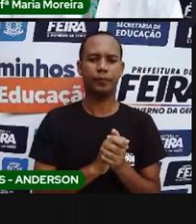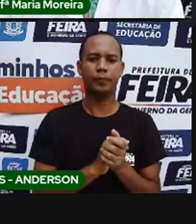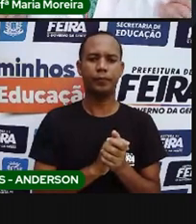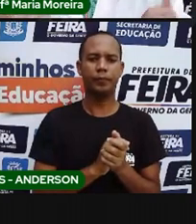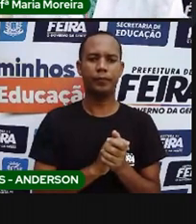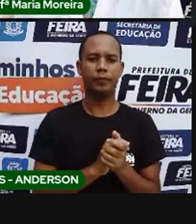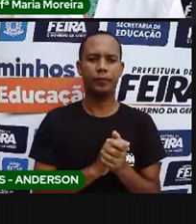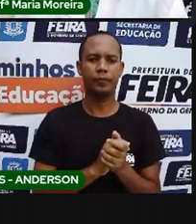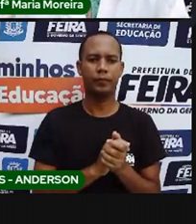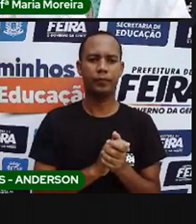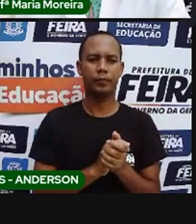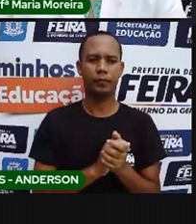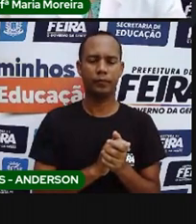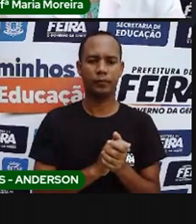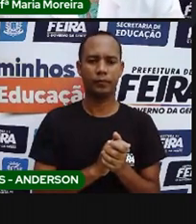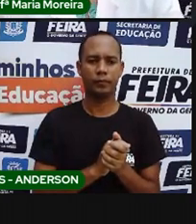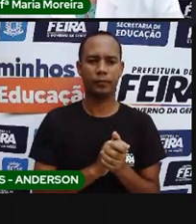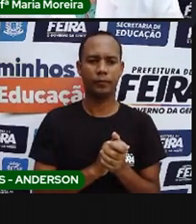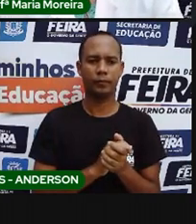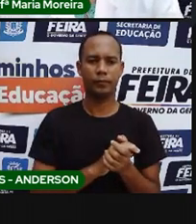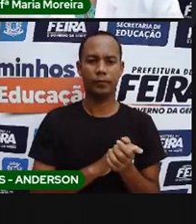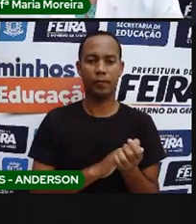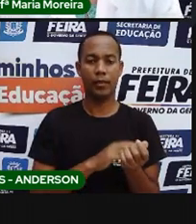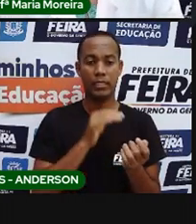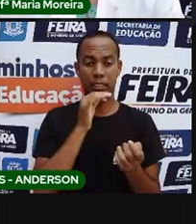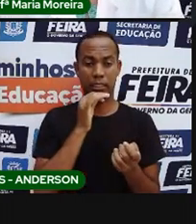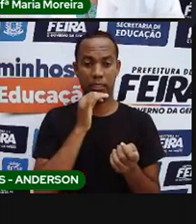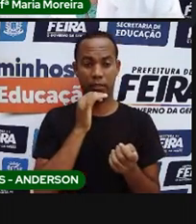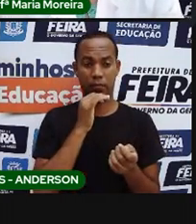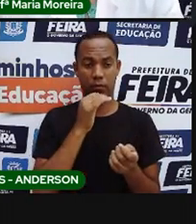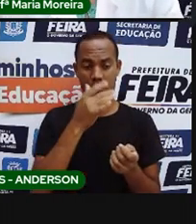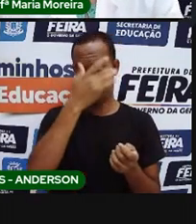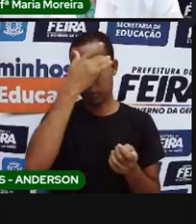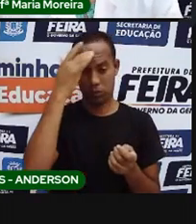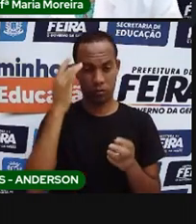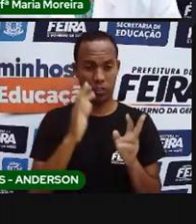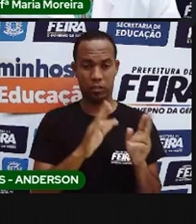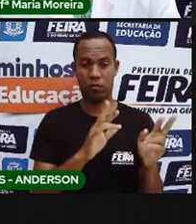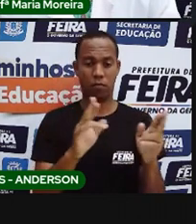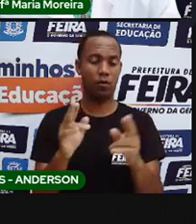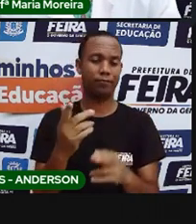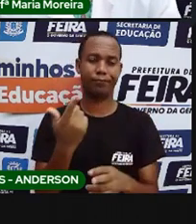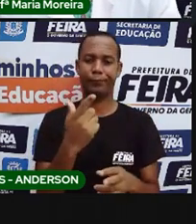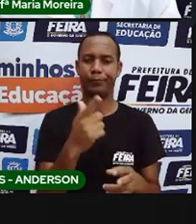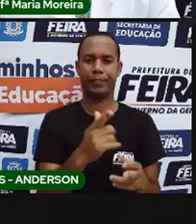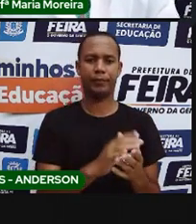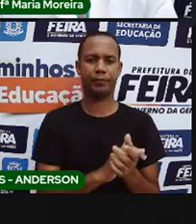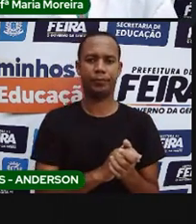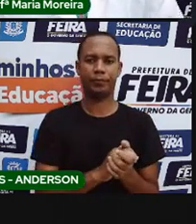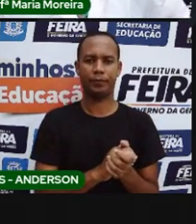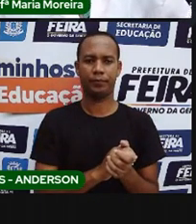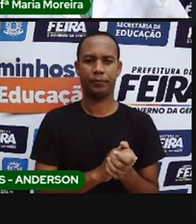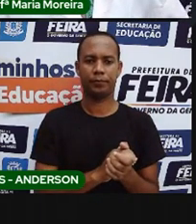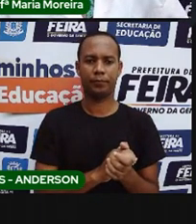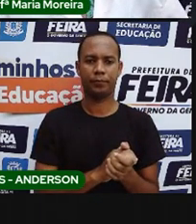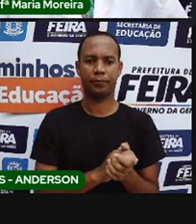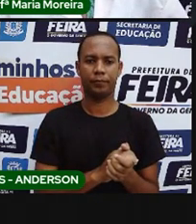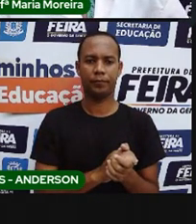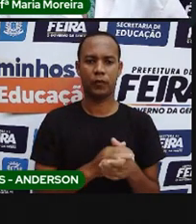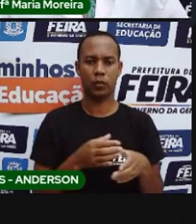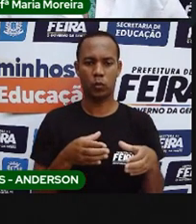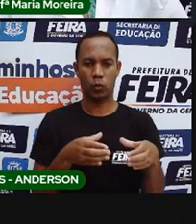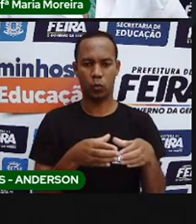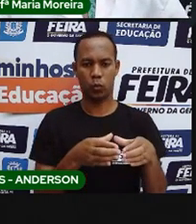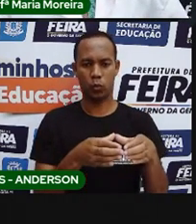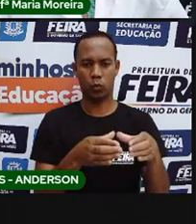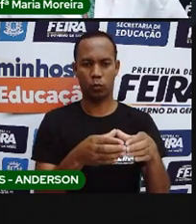quiserem e o nosso de respeitar. Porque ninguém é igual a ninguém. Certo? Bom, a aldeia